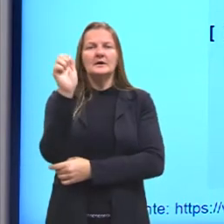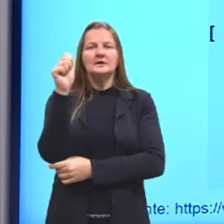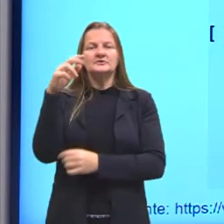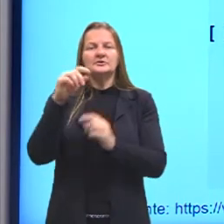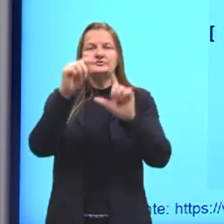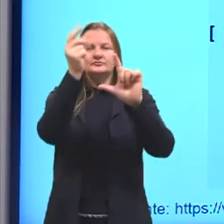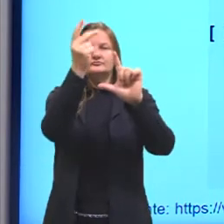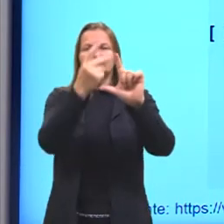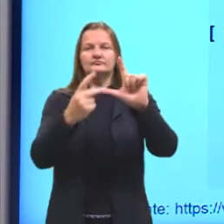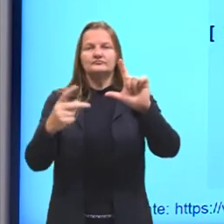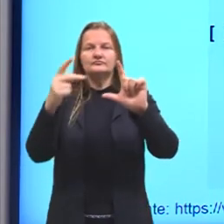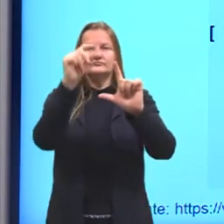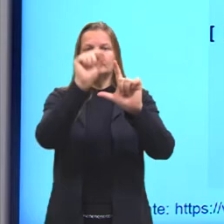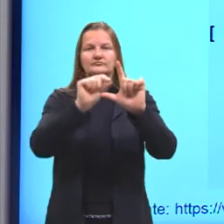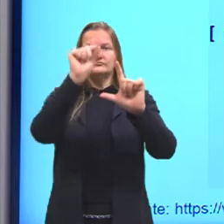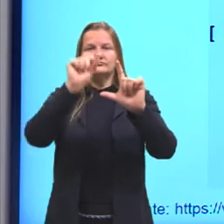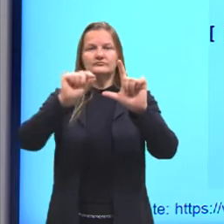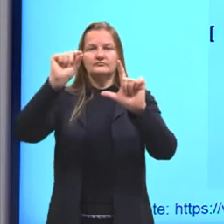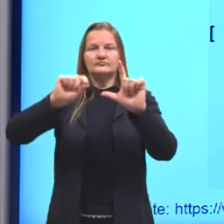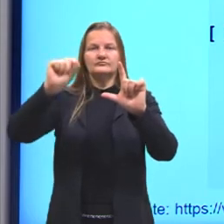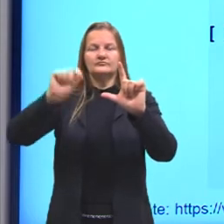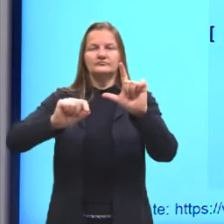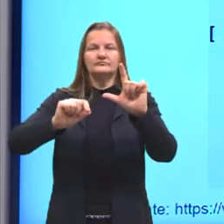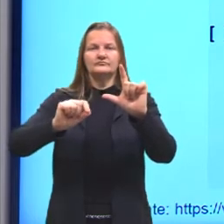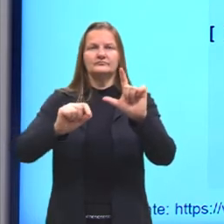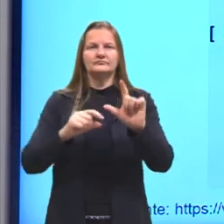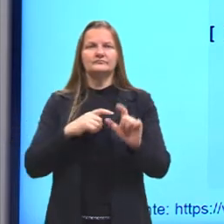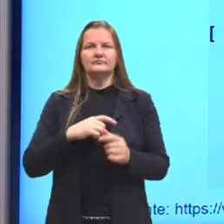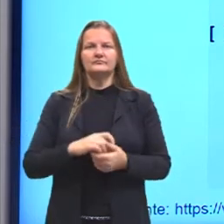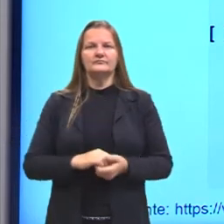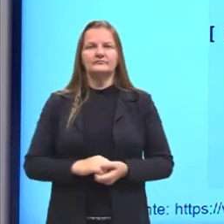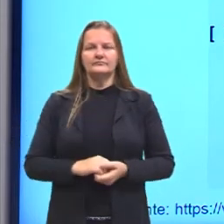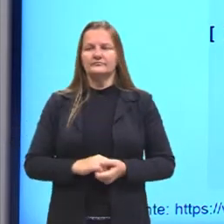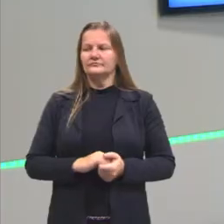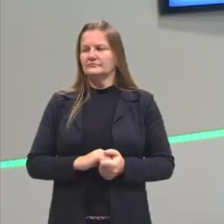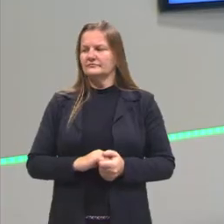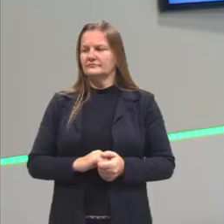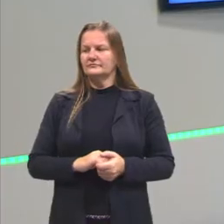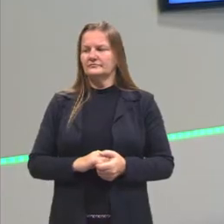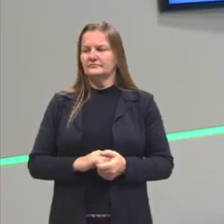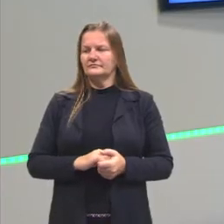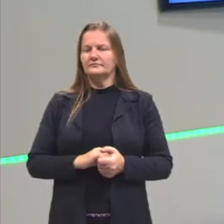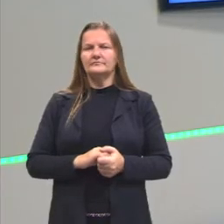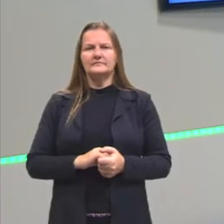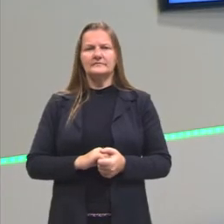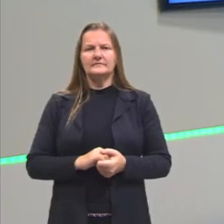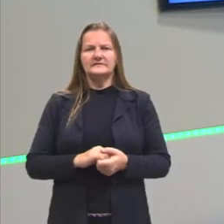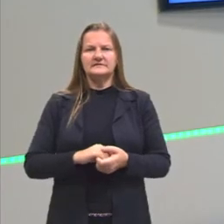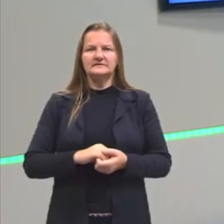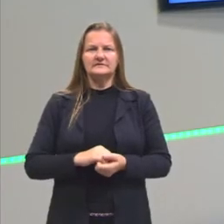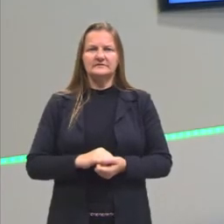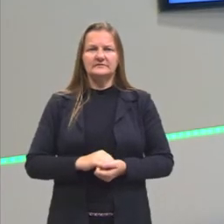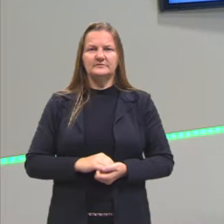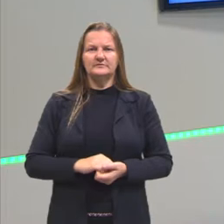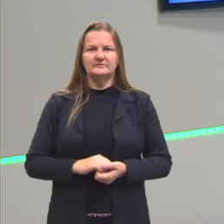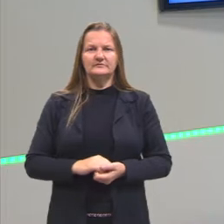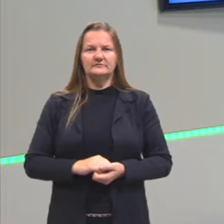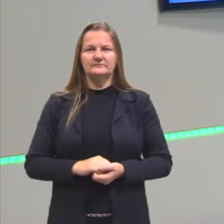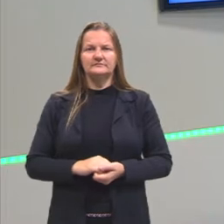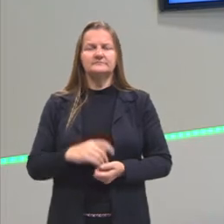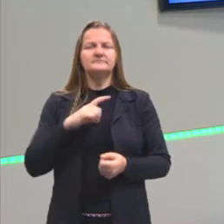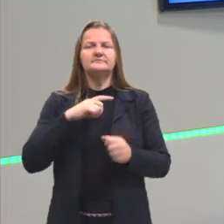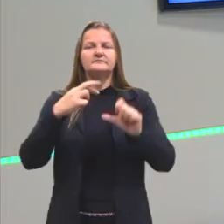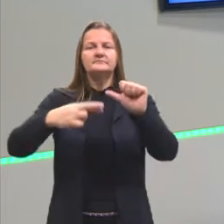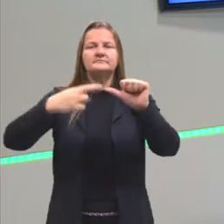concentração versus tempo, tá? Vamos fazer um pouquinho de interpretação de gráfico. Quando eu inicio a reação, eu só tenho concentração de